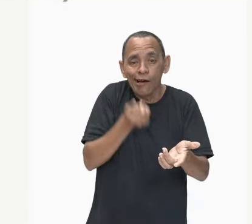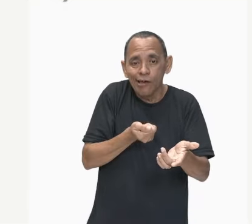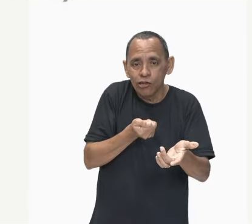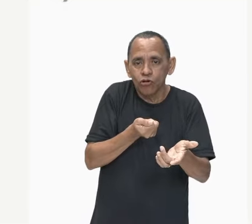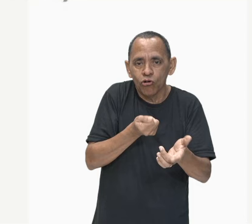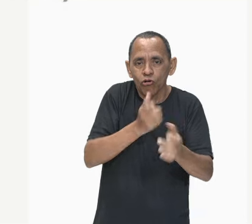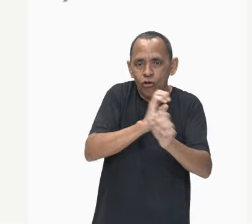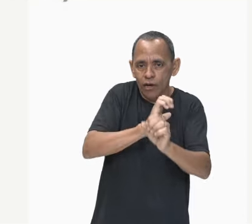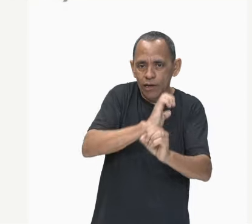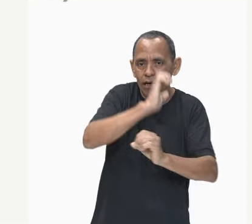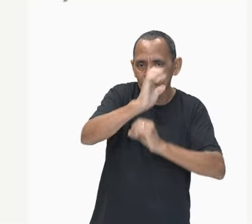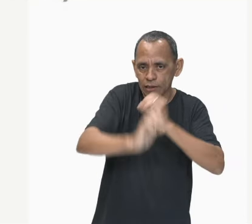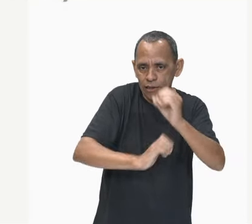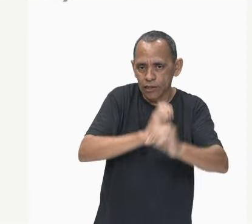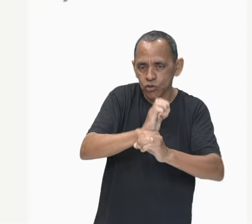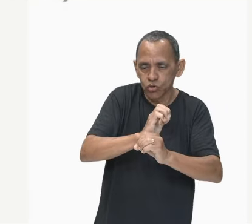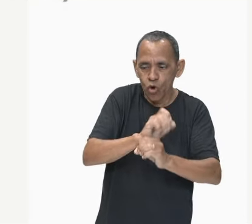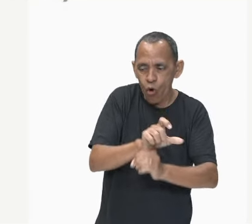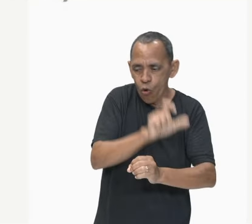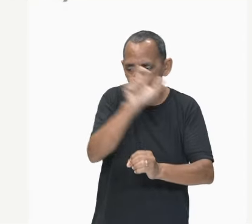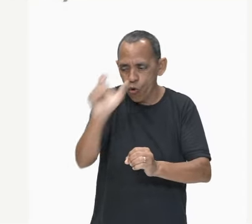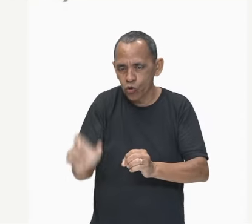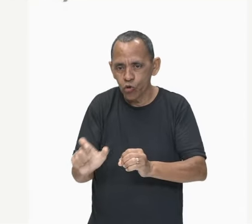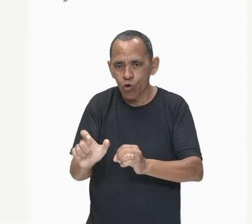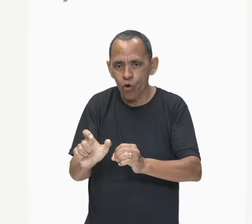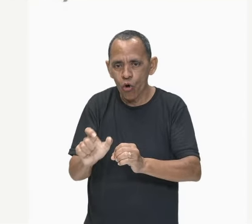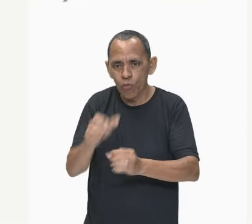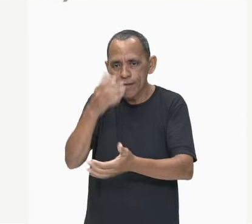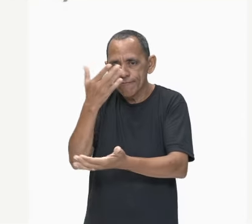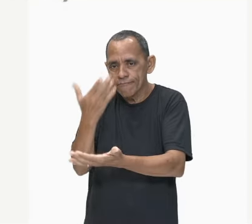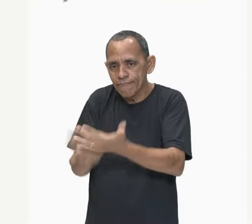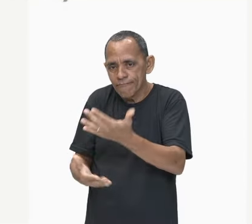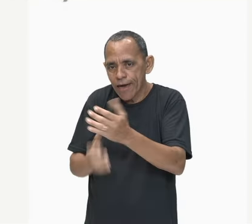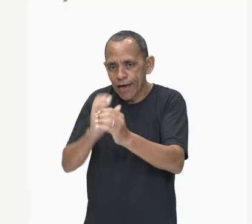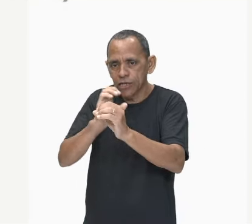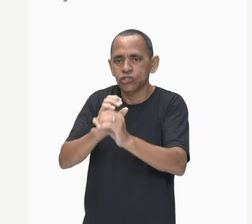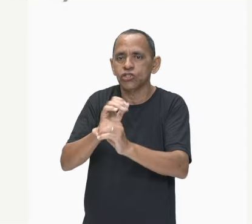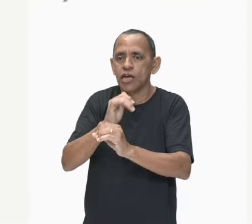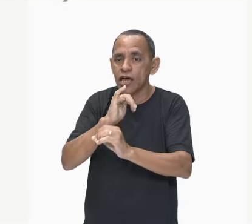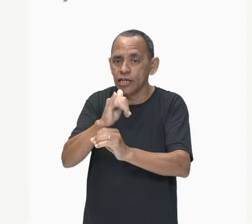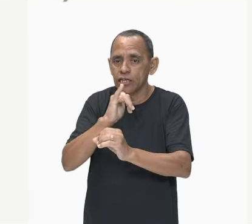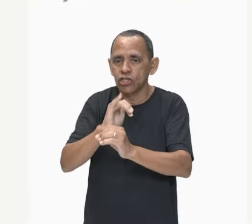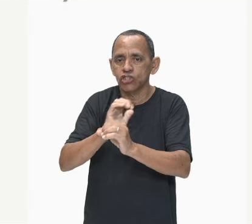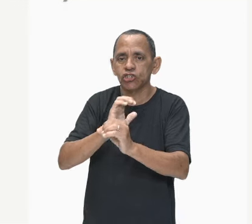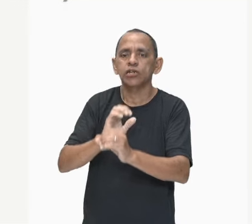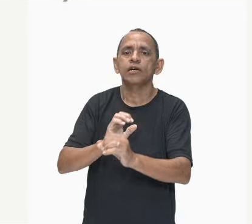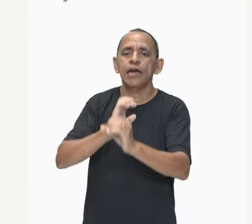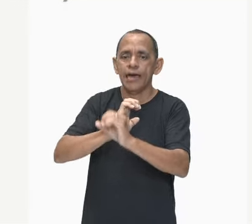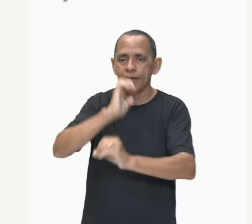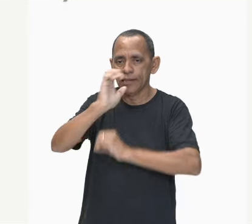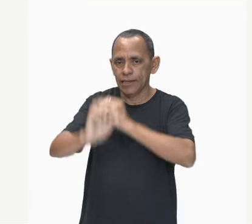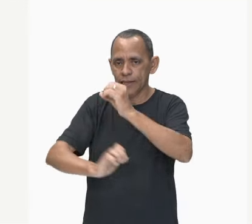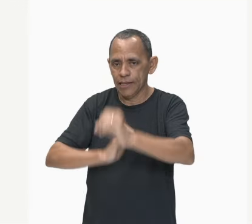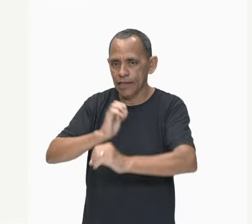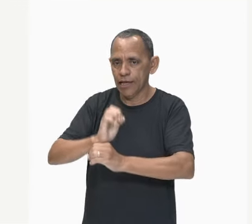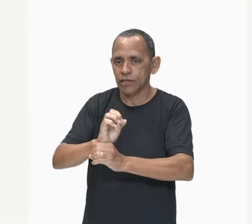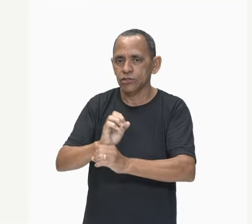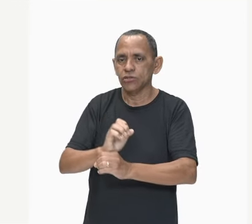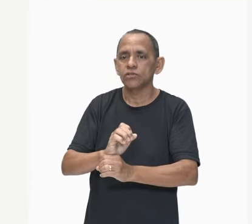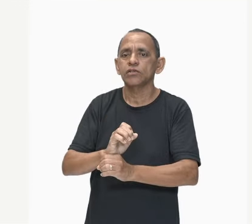significa dizer isso, pessoal? Toda vez que se falar da eletrização por atrito, olha aqui,